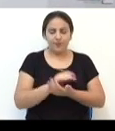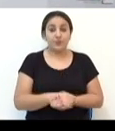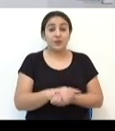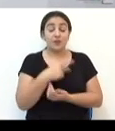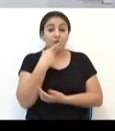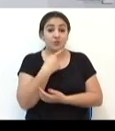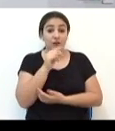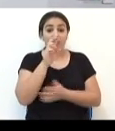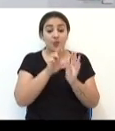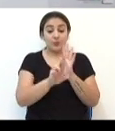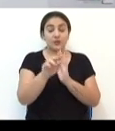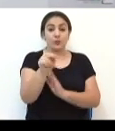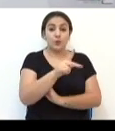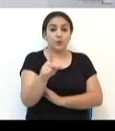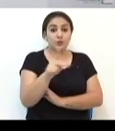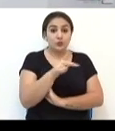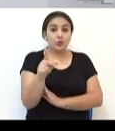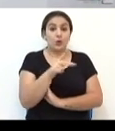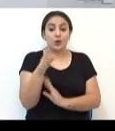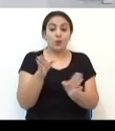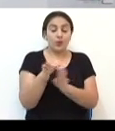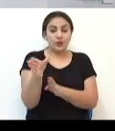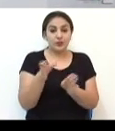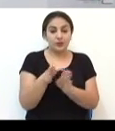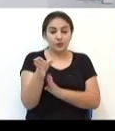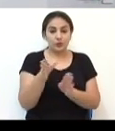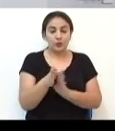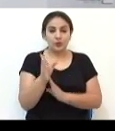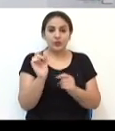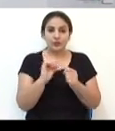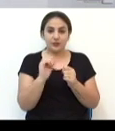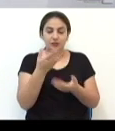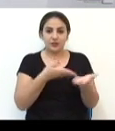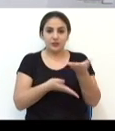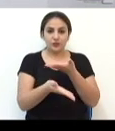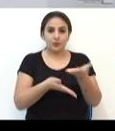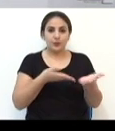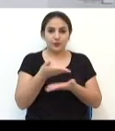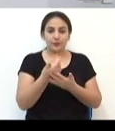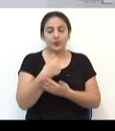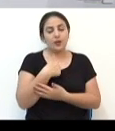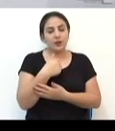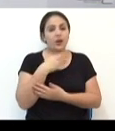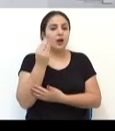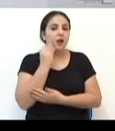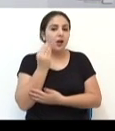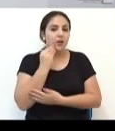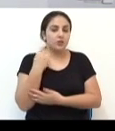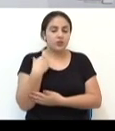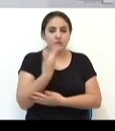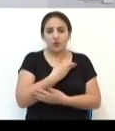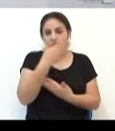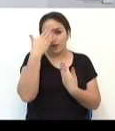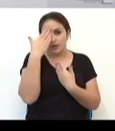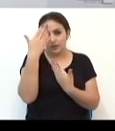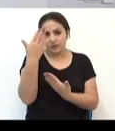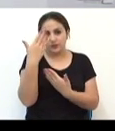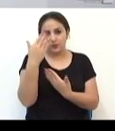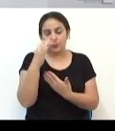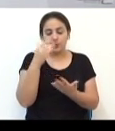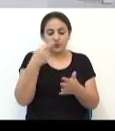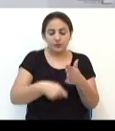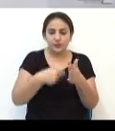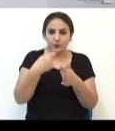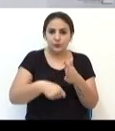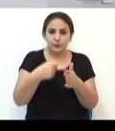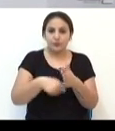do professor, do orientador que está fazendo aquele atendimento e, obviamente, que nós temos que agradecer por esse